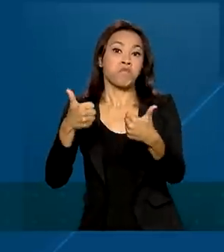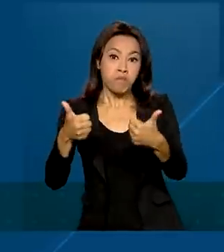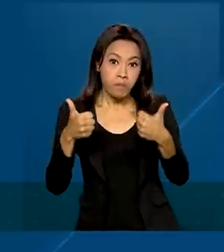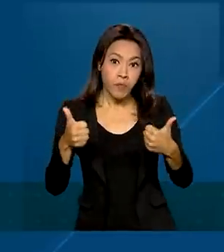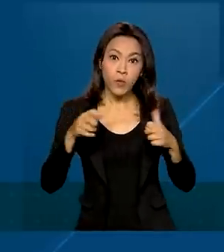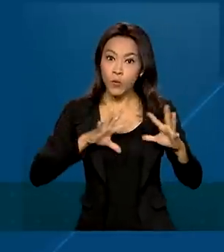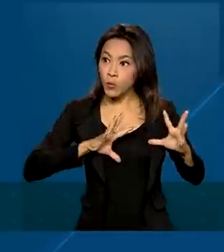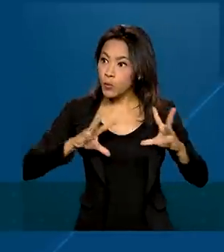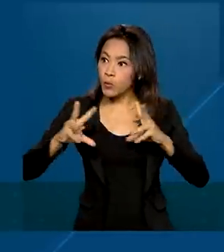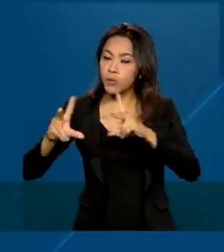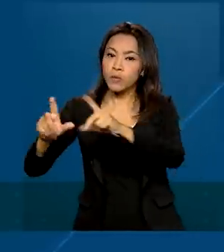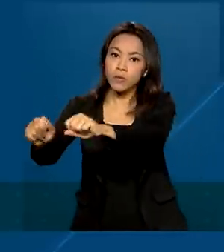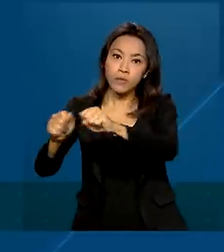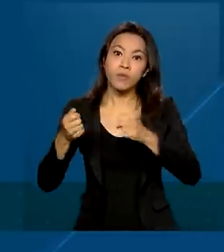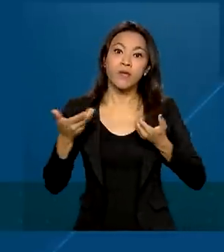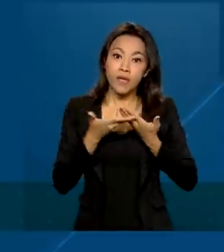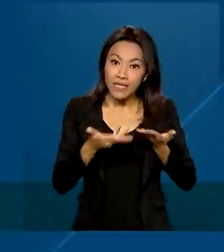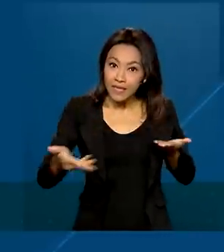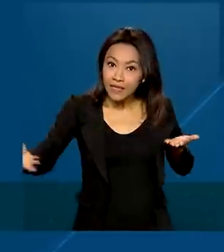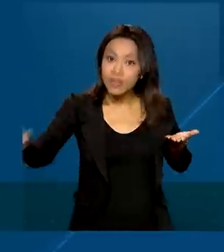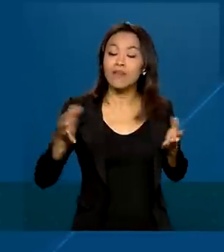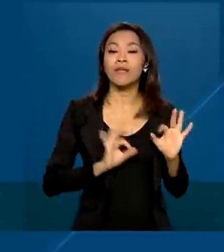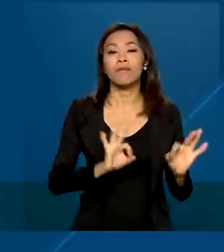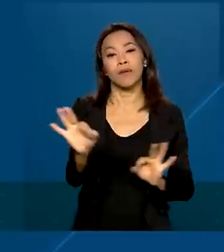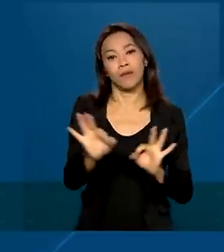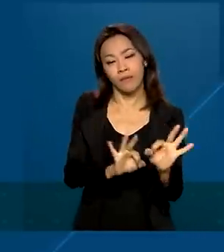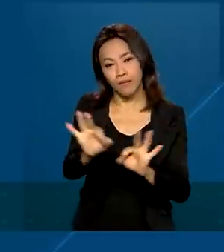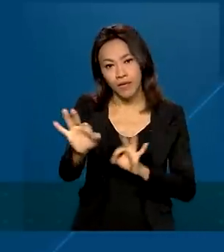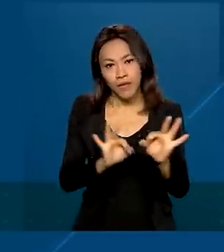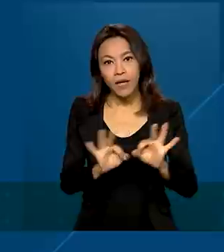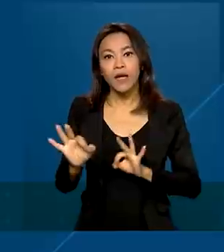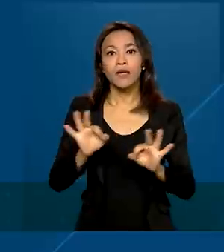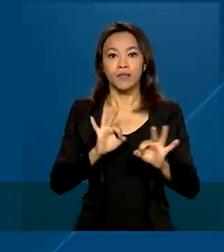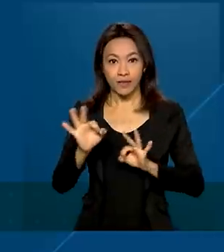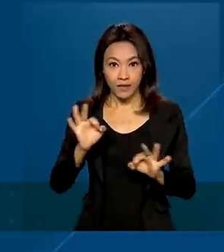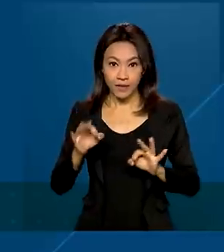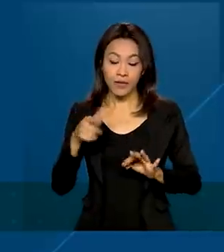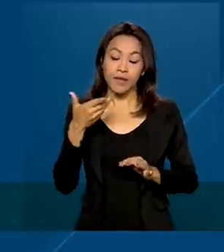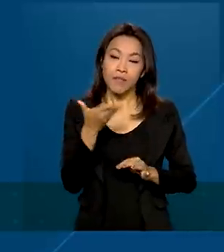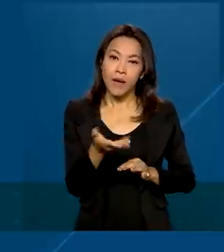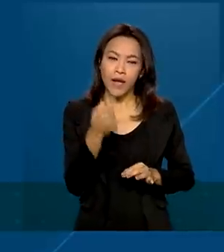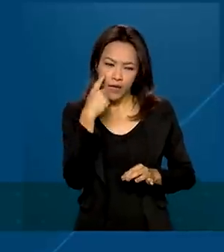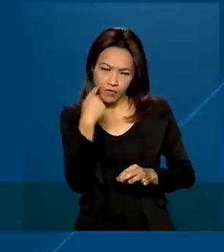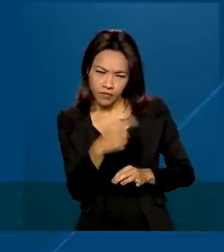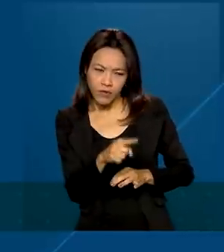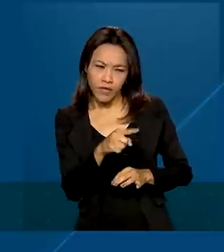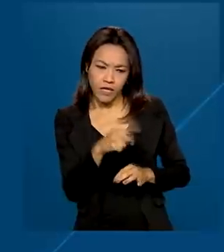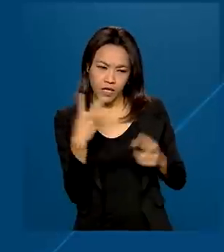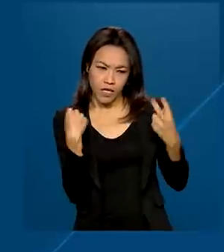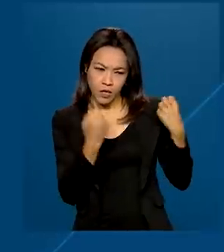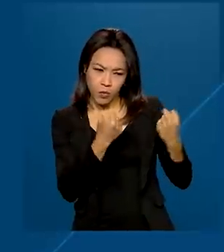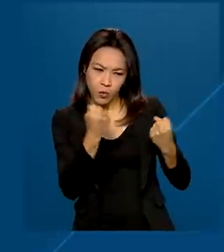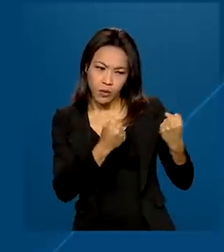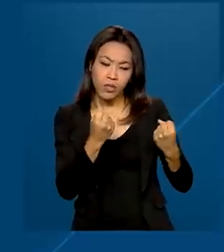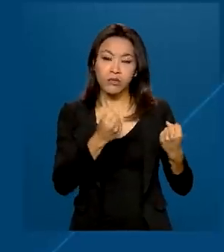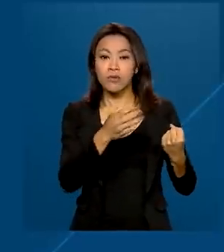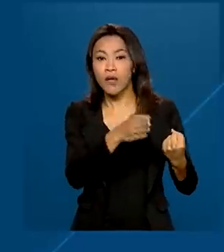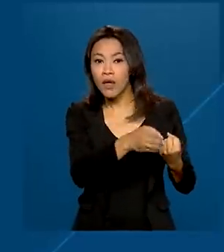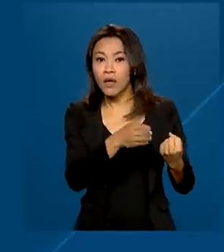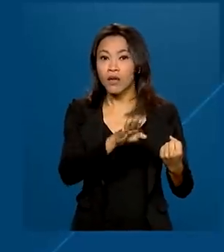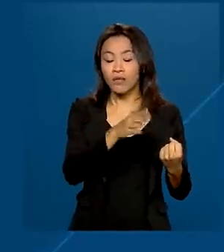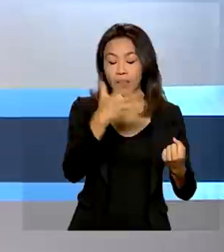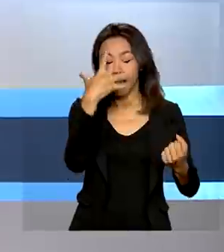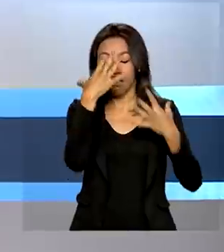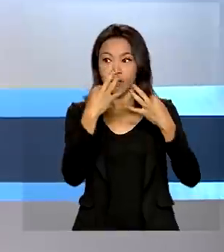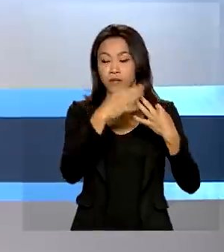com a roçagem. Ou seja, uma rodovia que vai estar preparada para perdoar aquele motorista, aquele caminhoneiro, que por um deslize perder